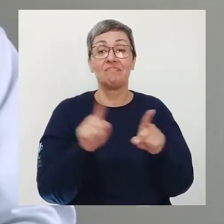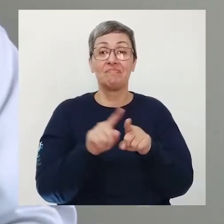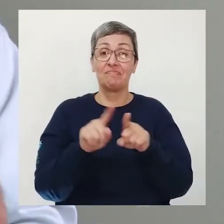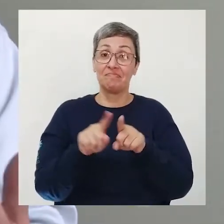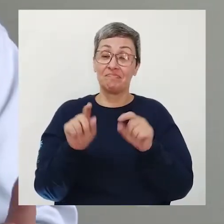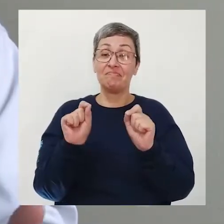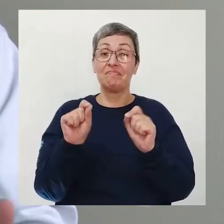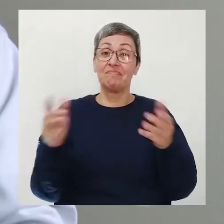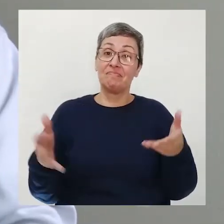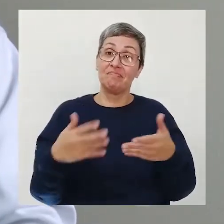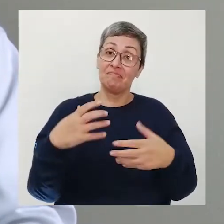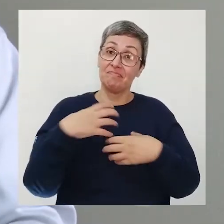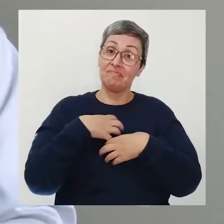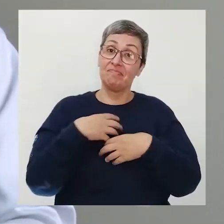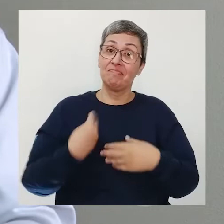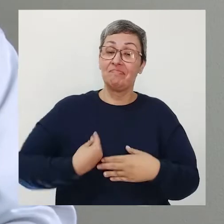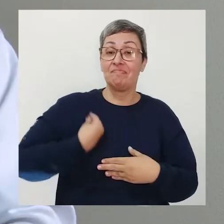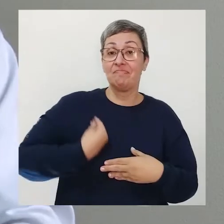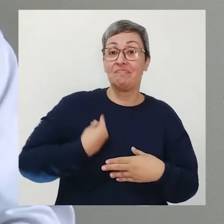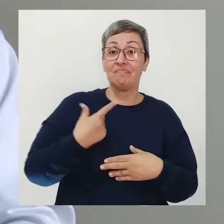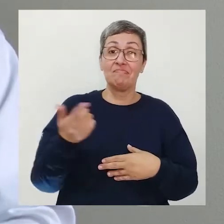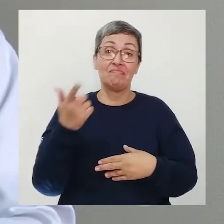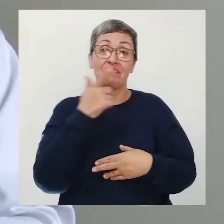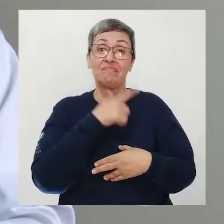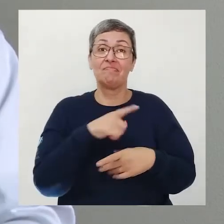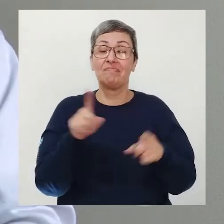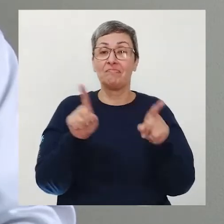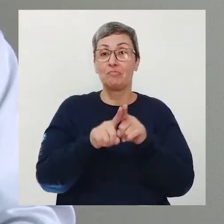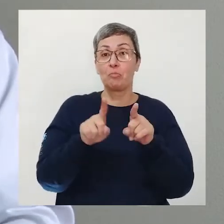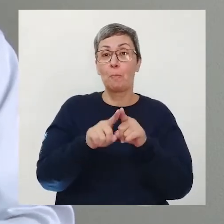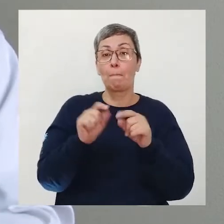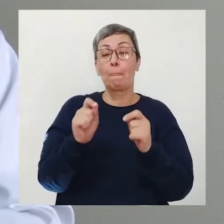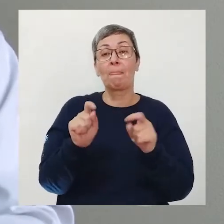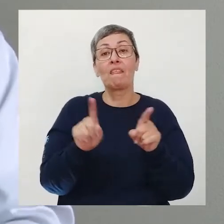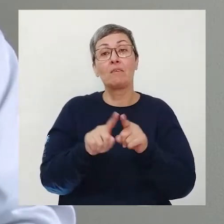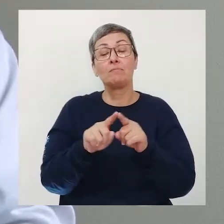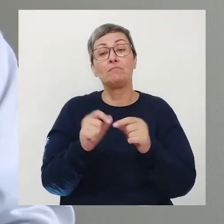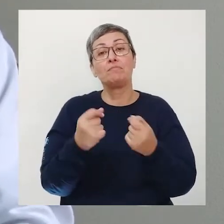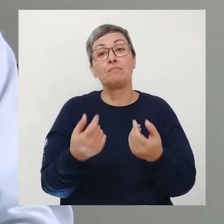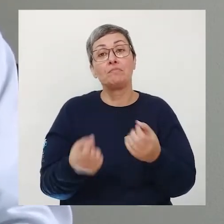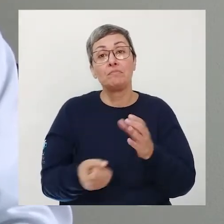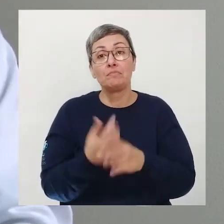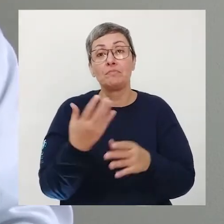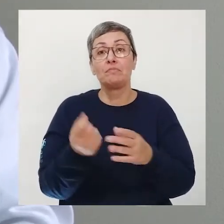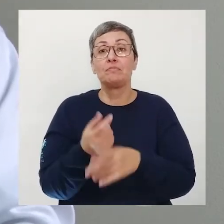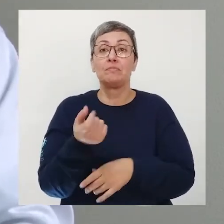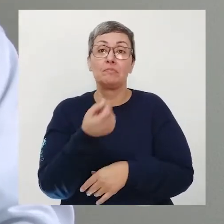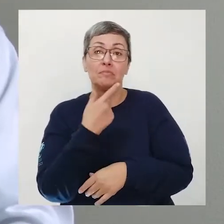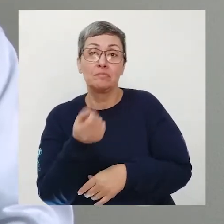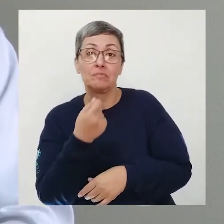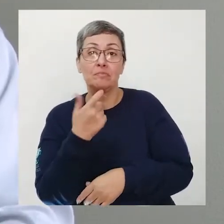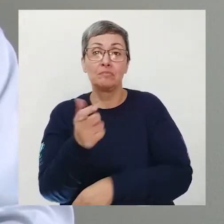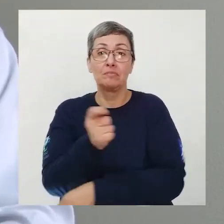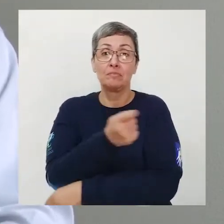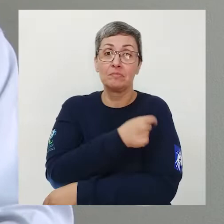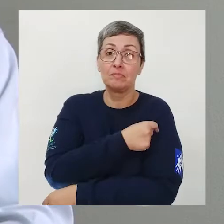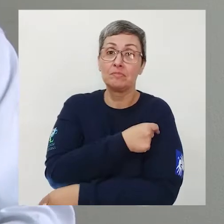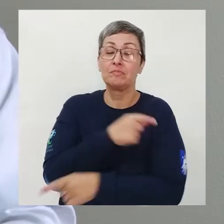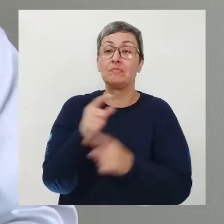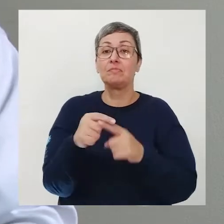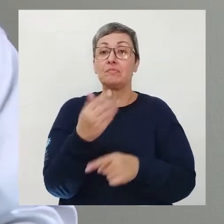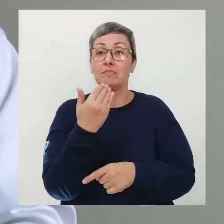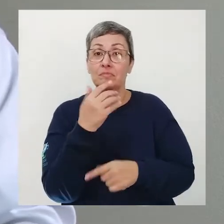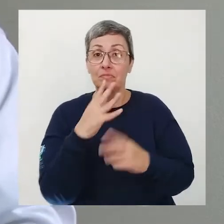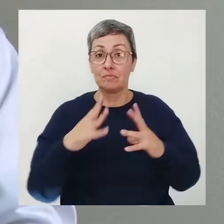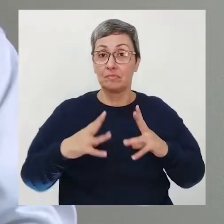isso às custas do surgimento de antibióticos de vacinas água tratada agora o que tem que se